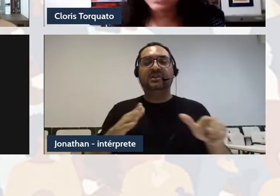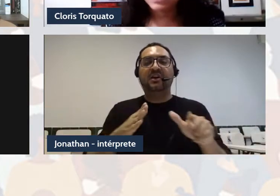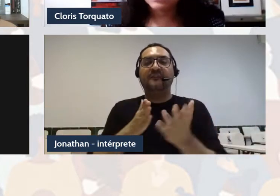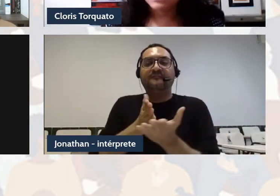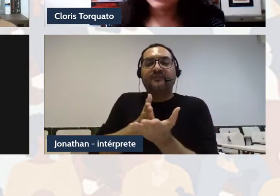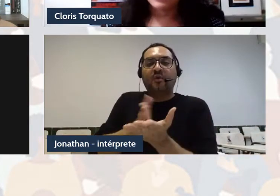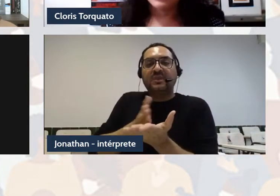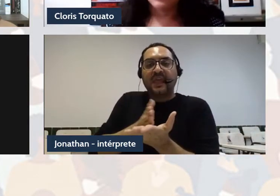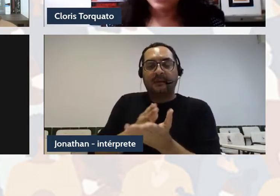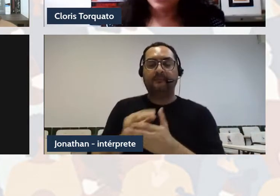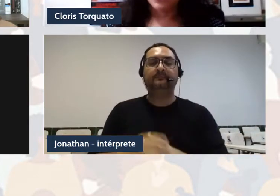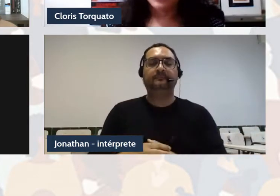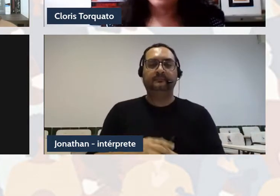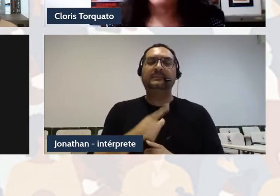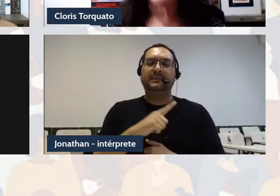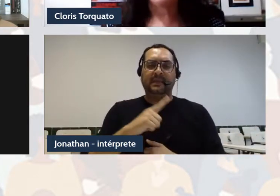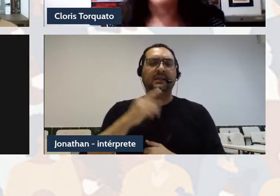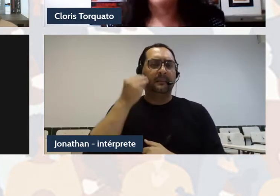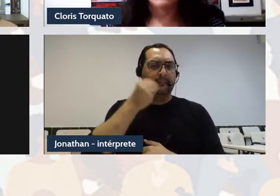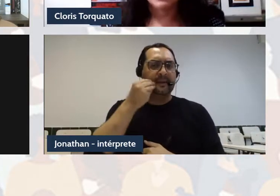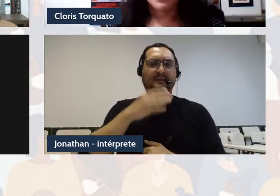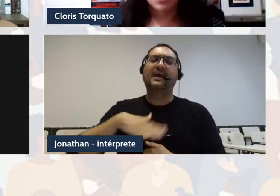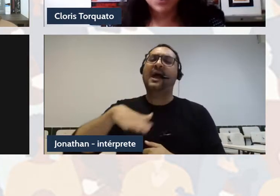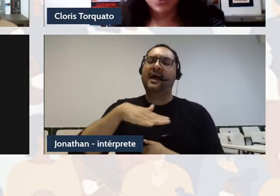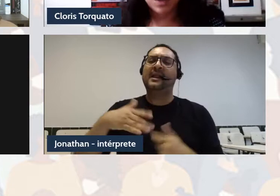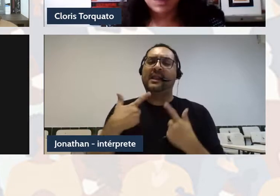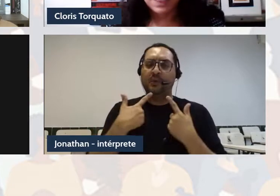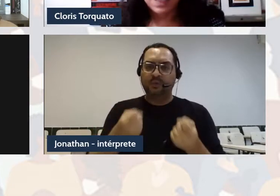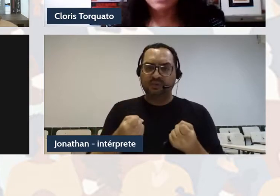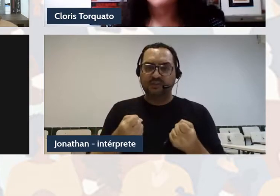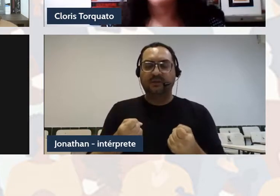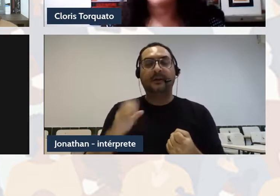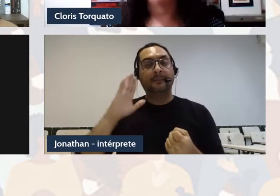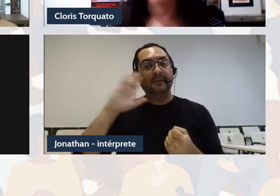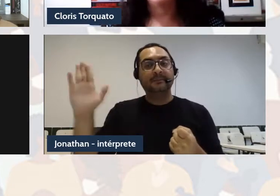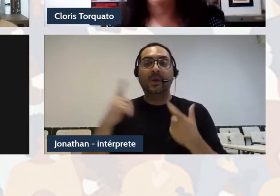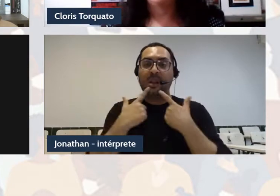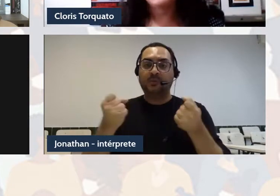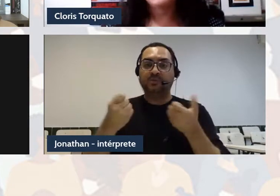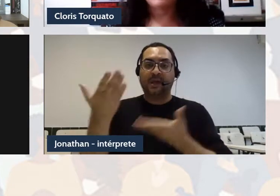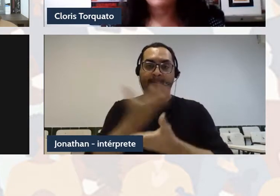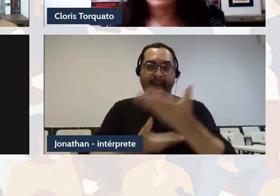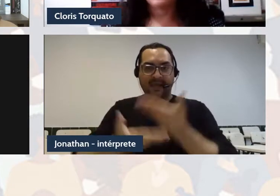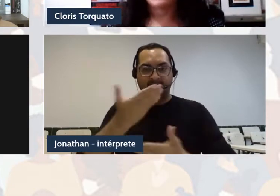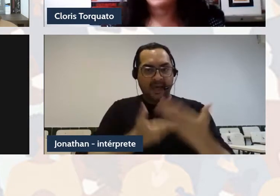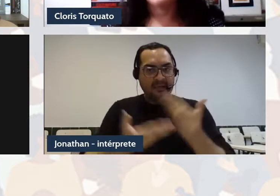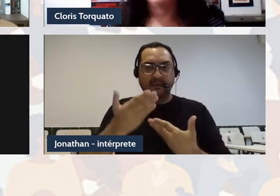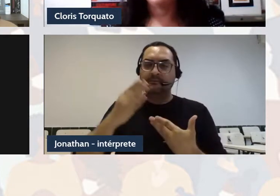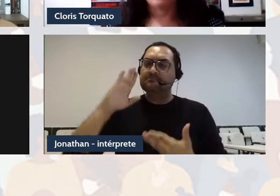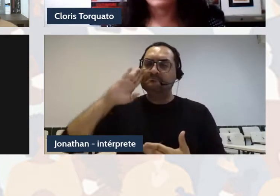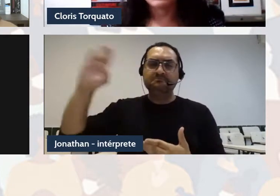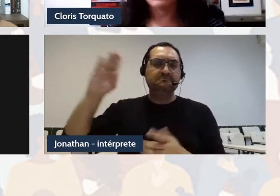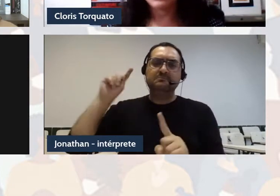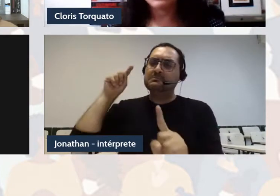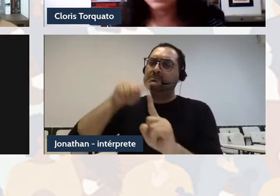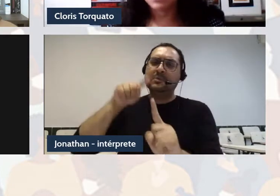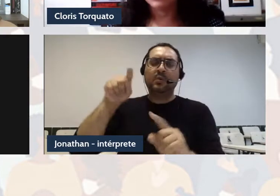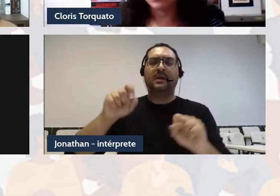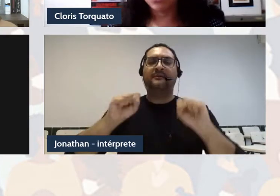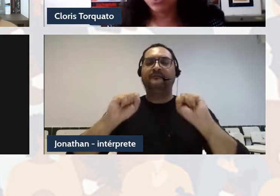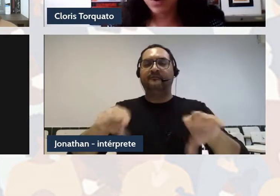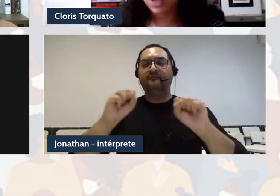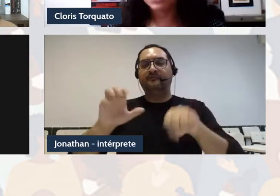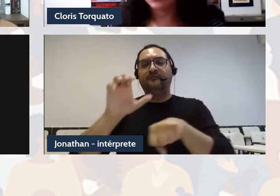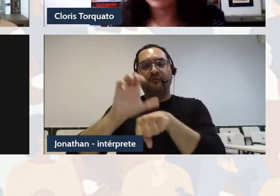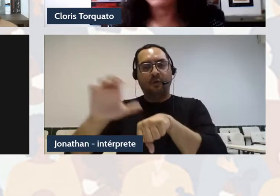experiência na área de Linguística, com ênfase em Linguística Aplicada, atuando principalmente na área de formação inicial